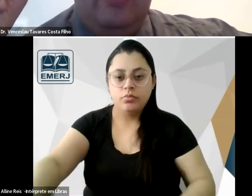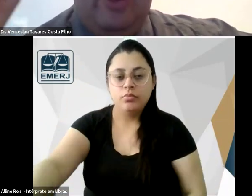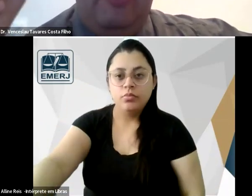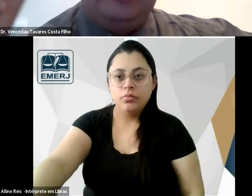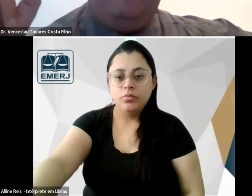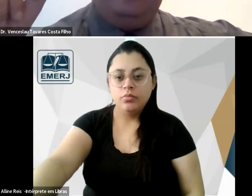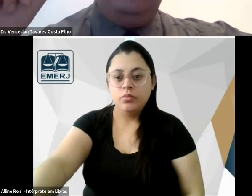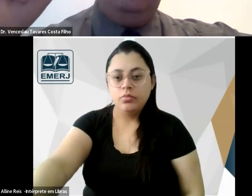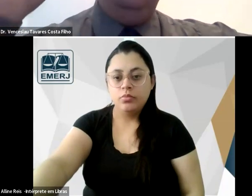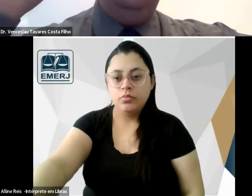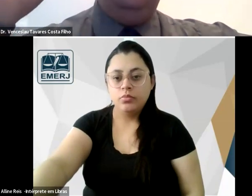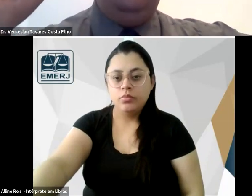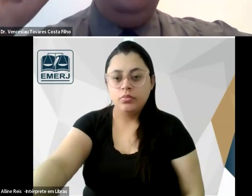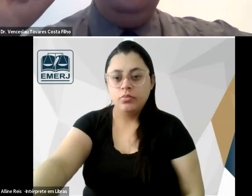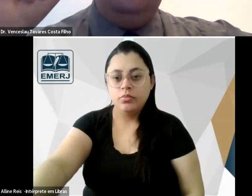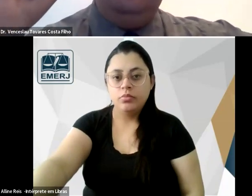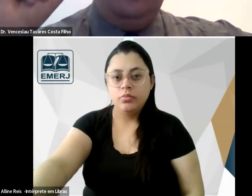o argumento da escravidão natural